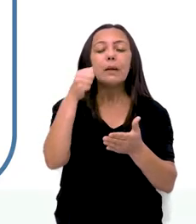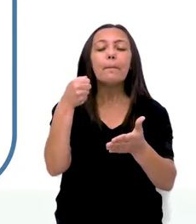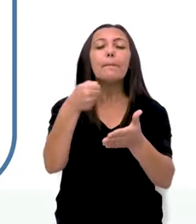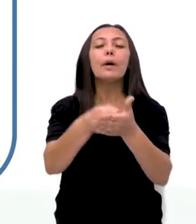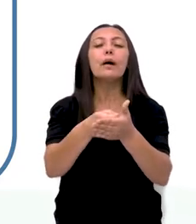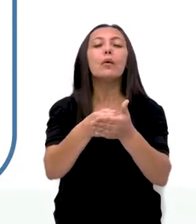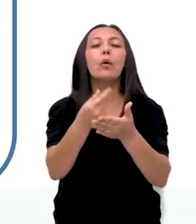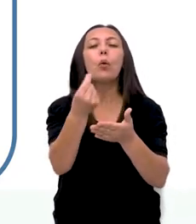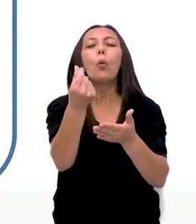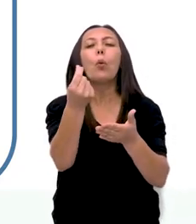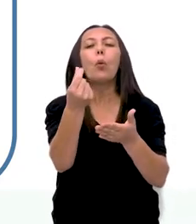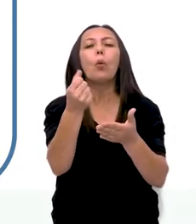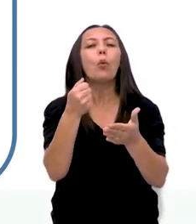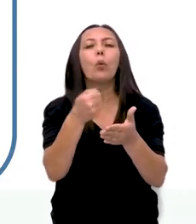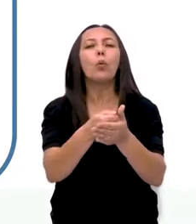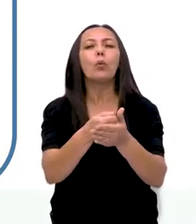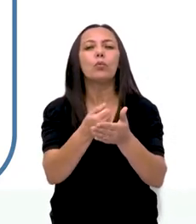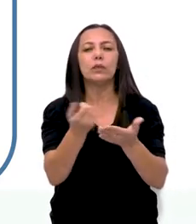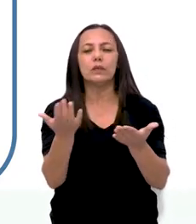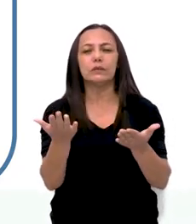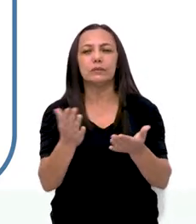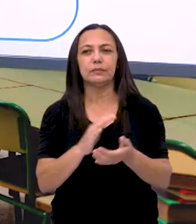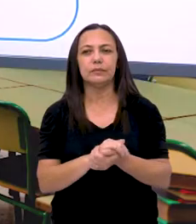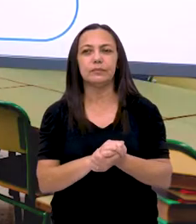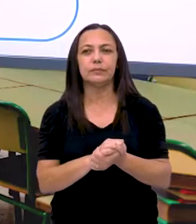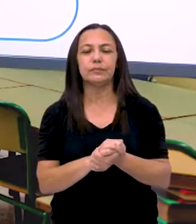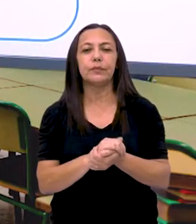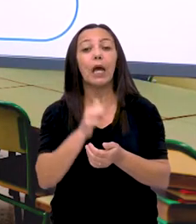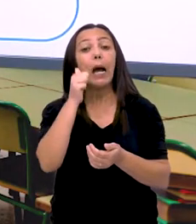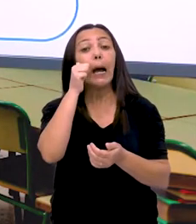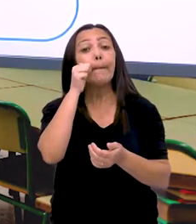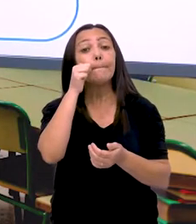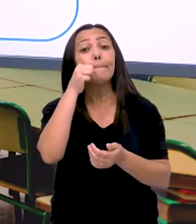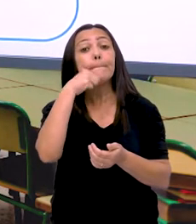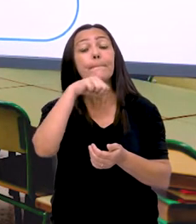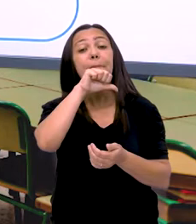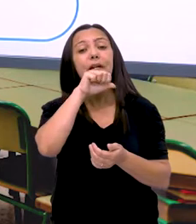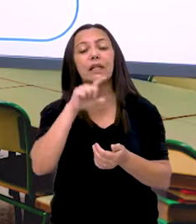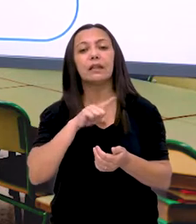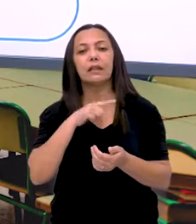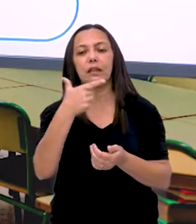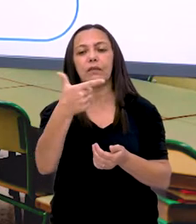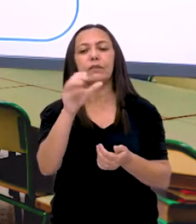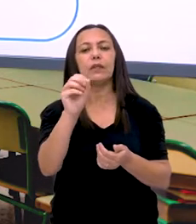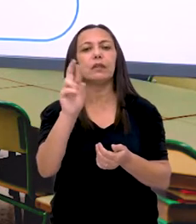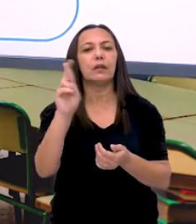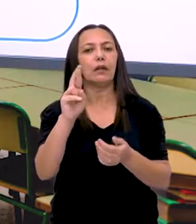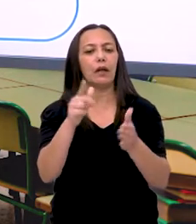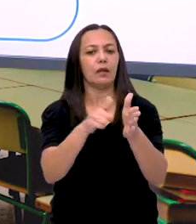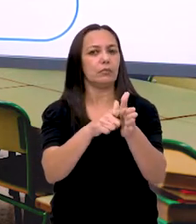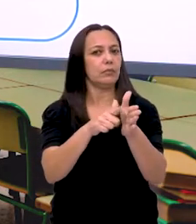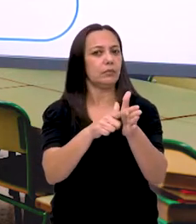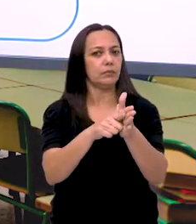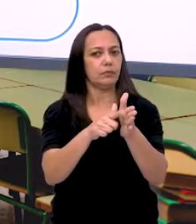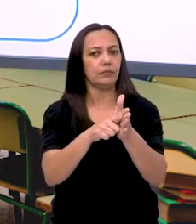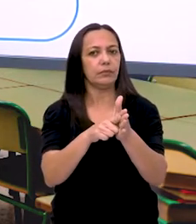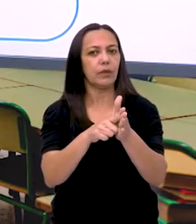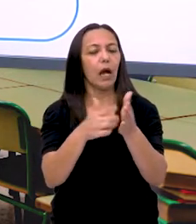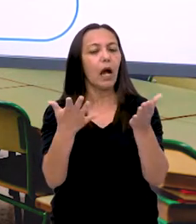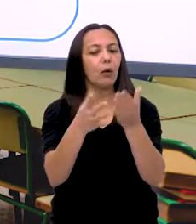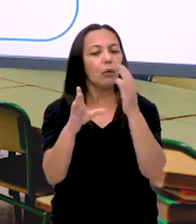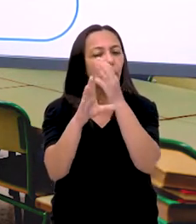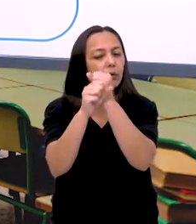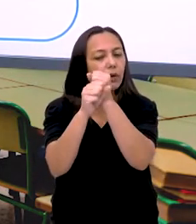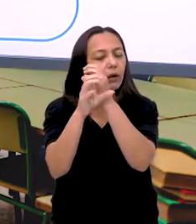pagou nessa compra? Então vejam só. Ela tinha uma cédula de 20 reais. Vamos